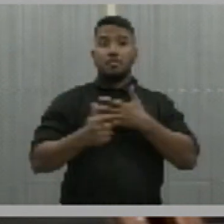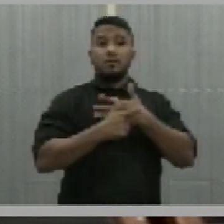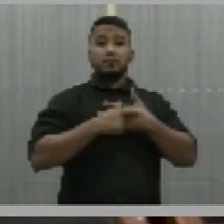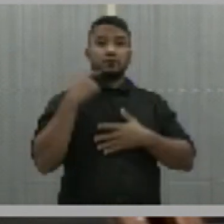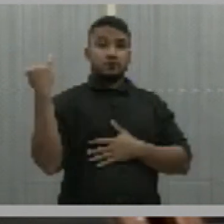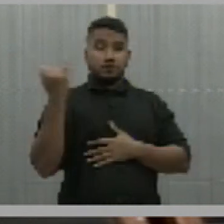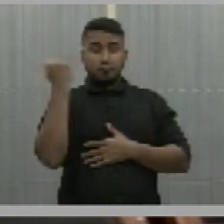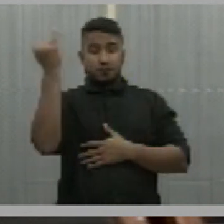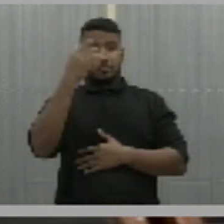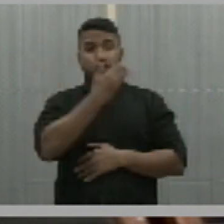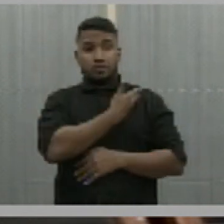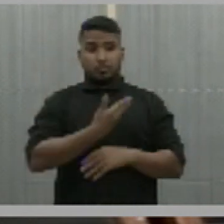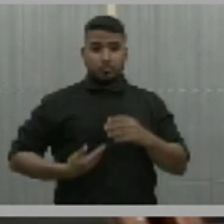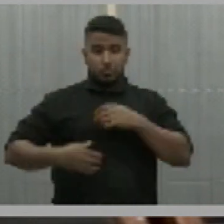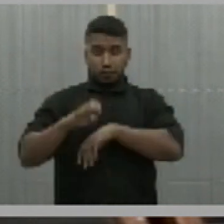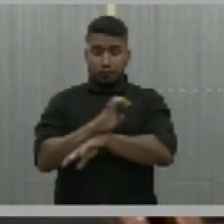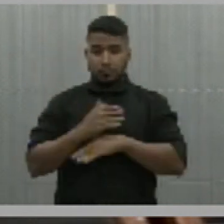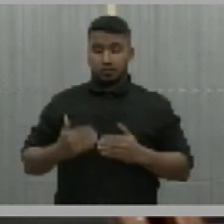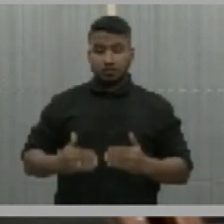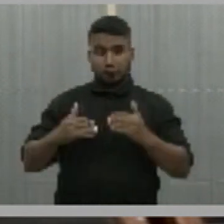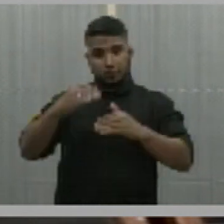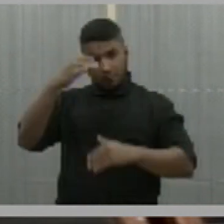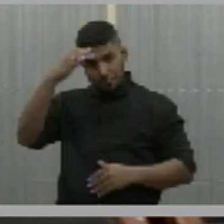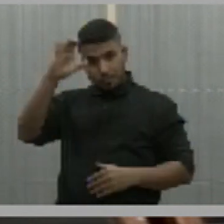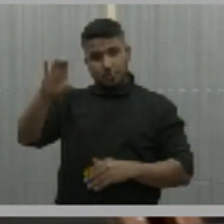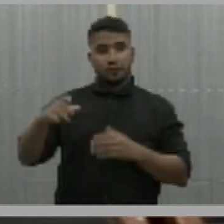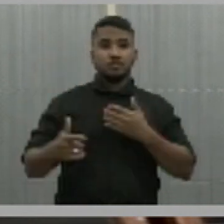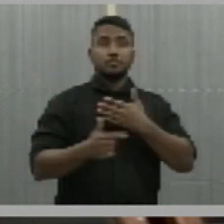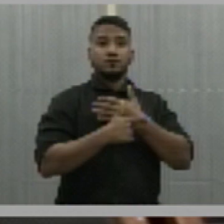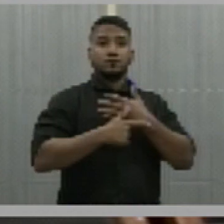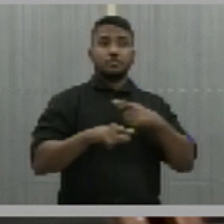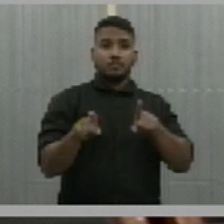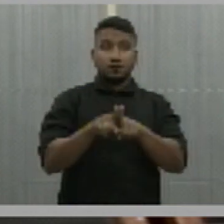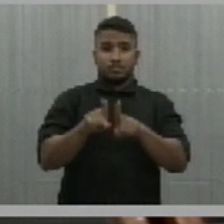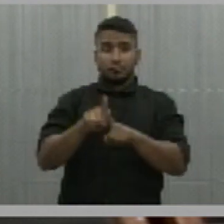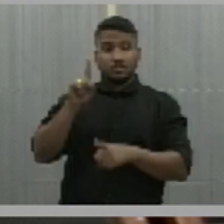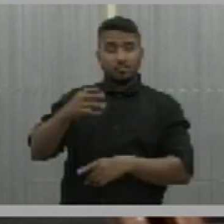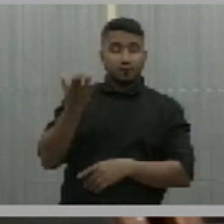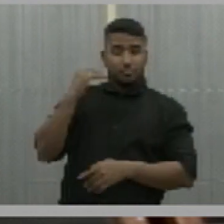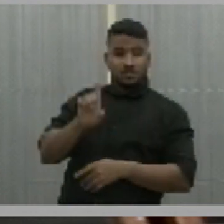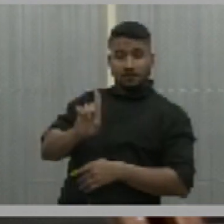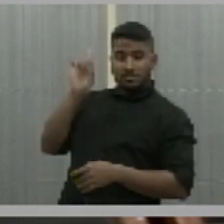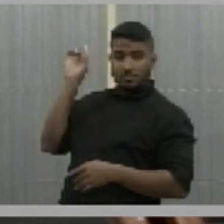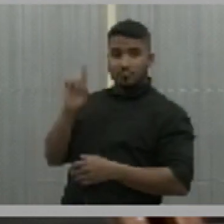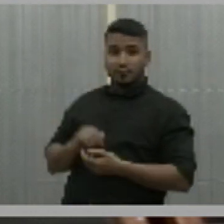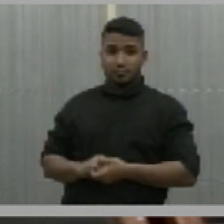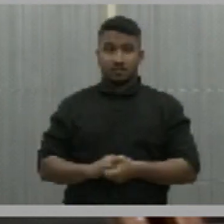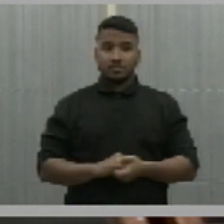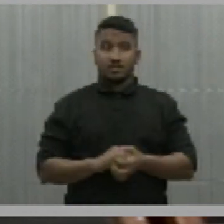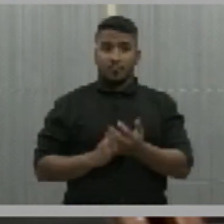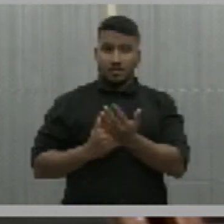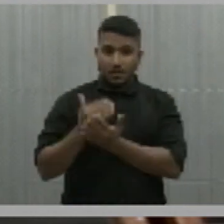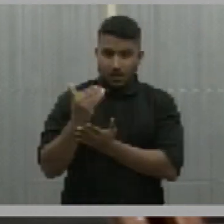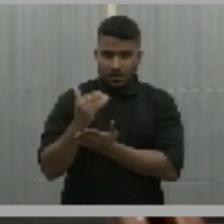Estado, o papel da Secretaria de Cultura, o papel que lá atrás a ênfase que foi dado,